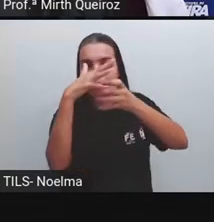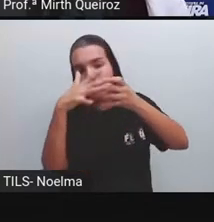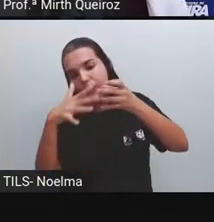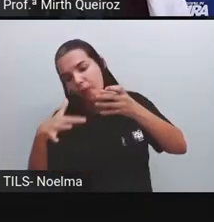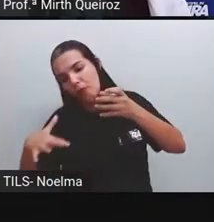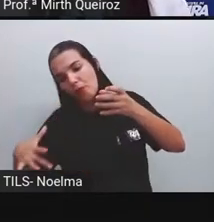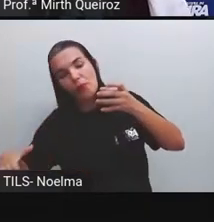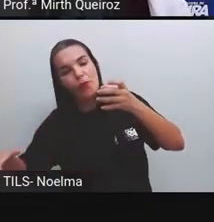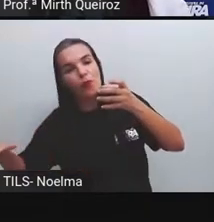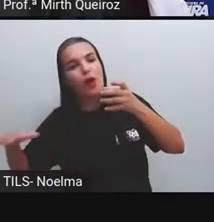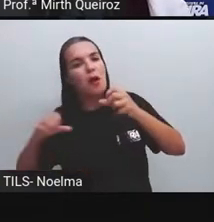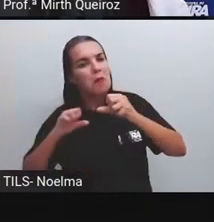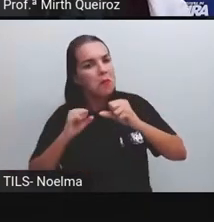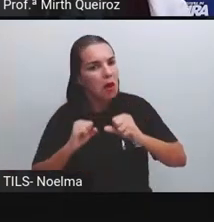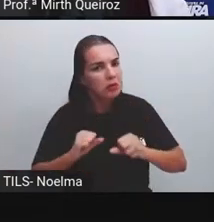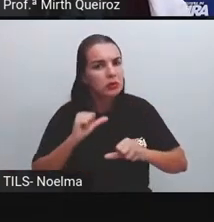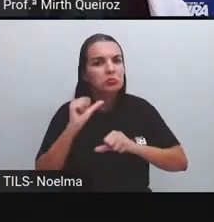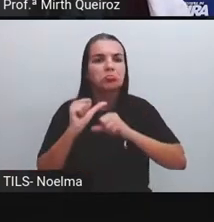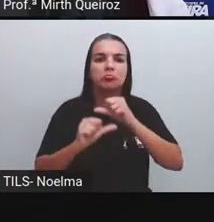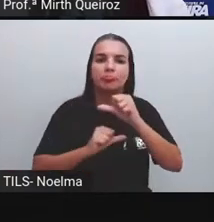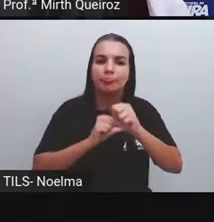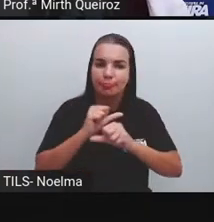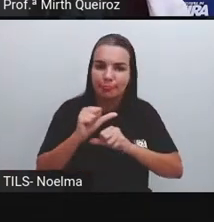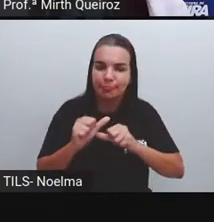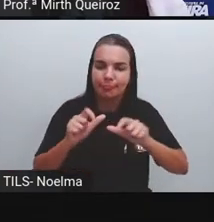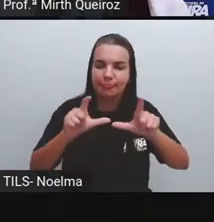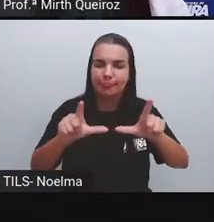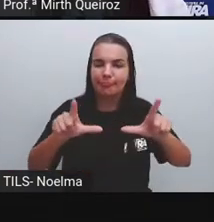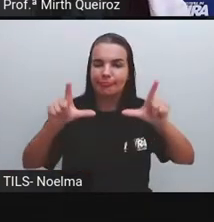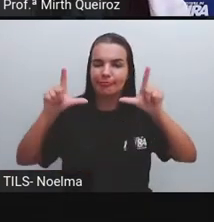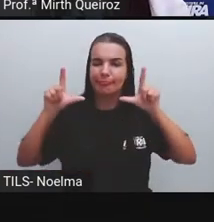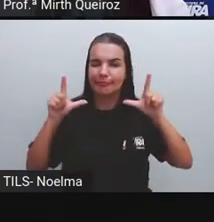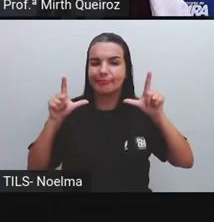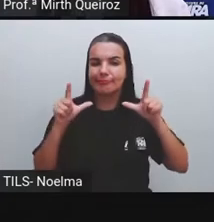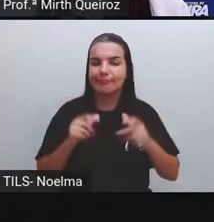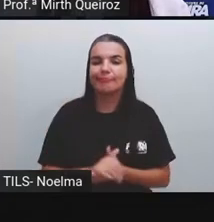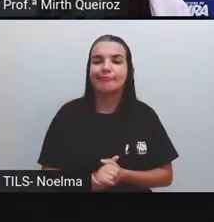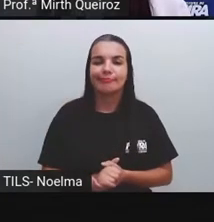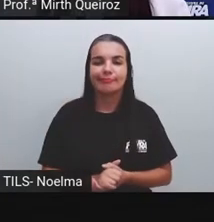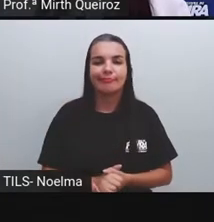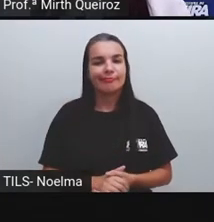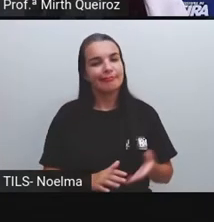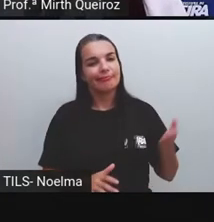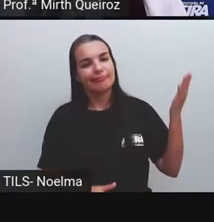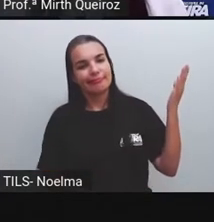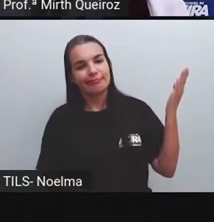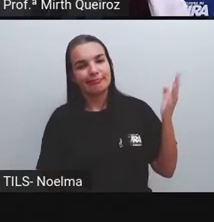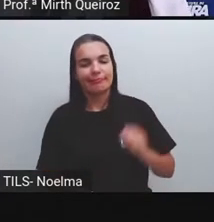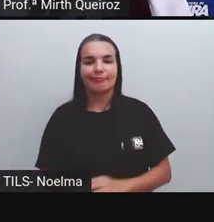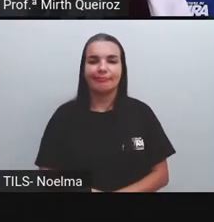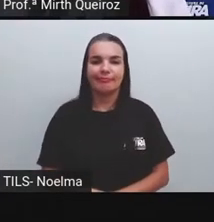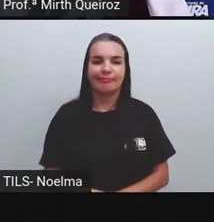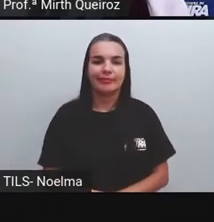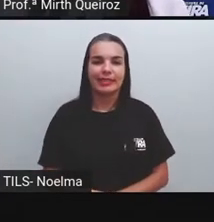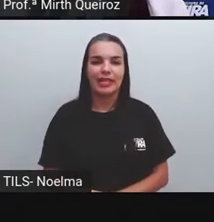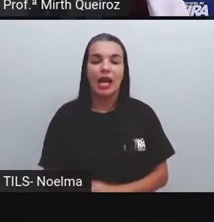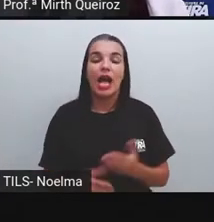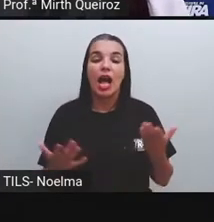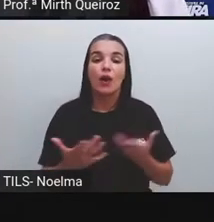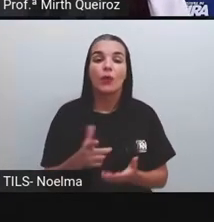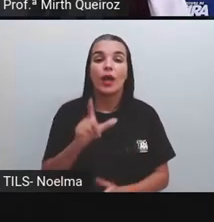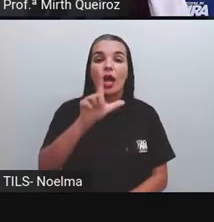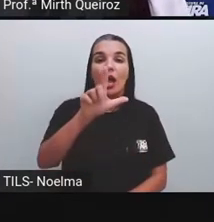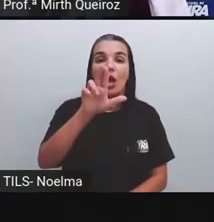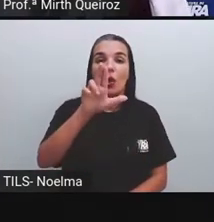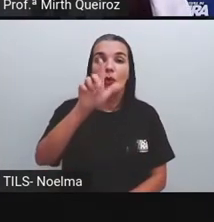vulcânica, pode mudar totalmente ali uma paisagem. E que é algo que acontece naturalmente. Já lugar,